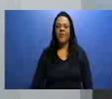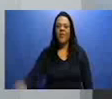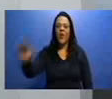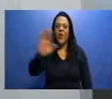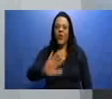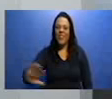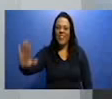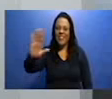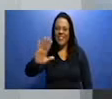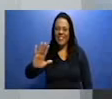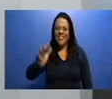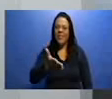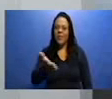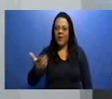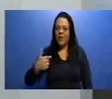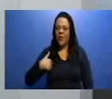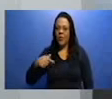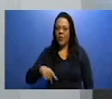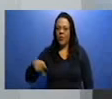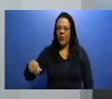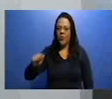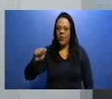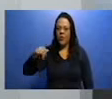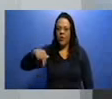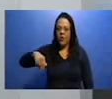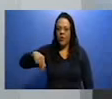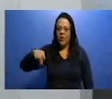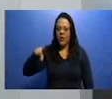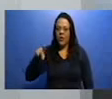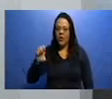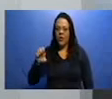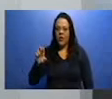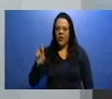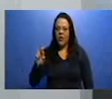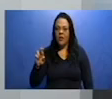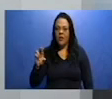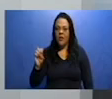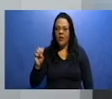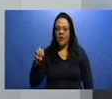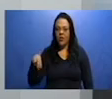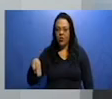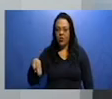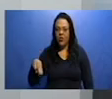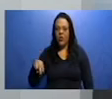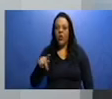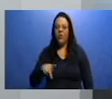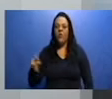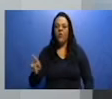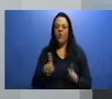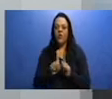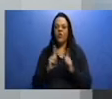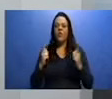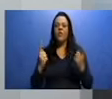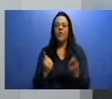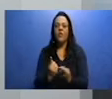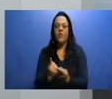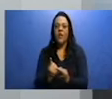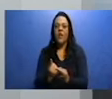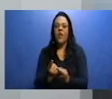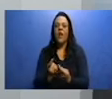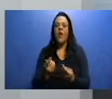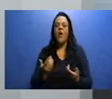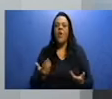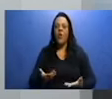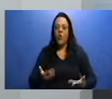Olá pessoal, eu sou Anderson, professor de Geografia. Na aula de hoje nós vamos estudar o mundo urbano, ou seja,